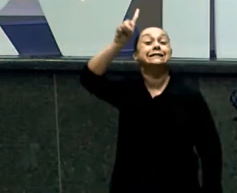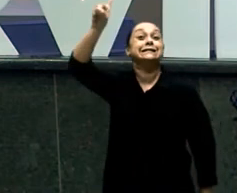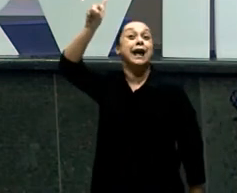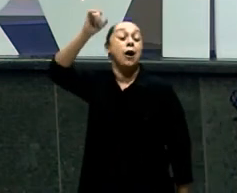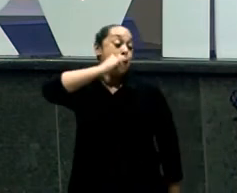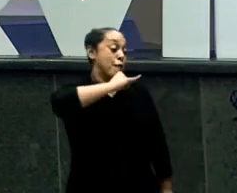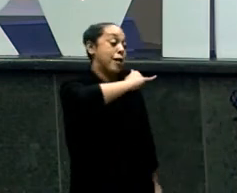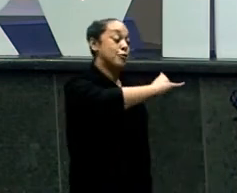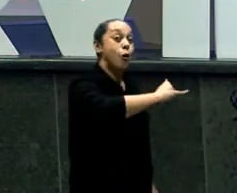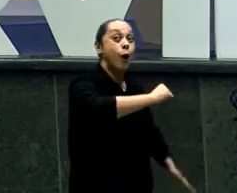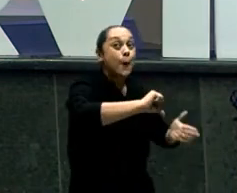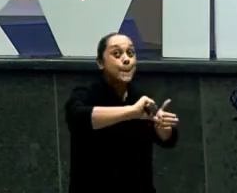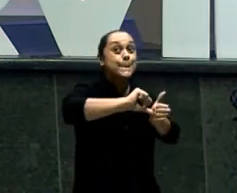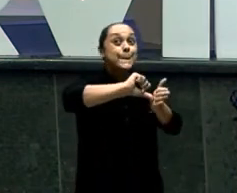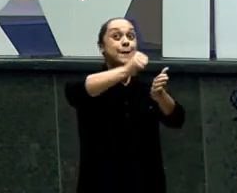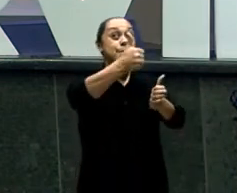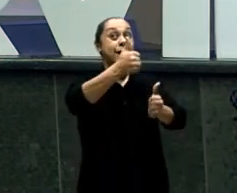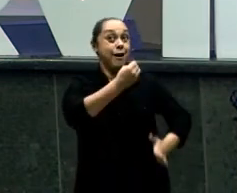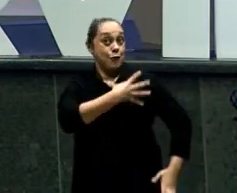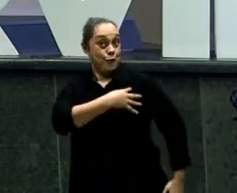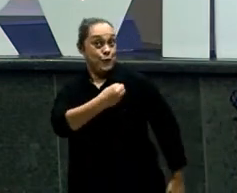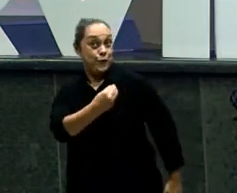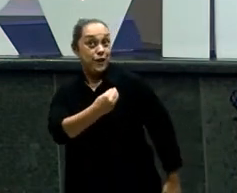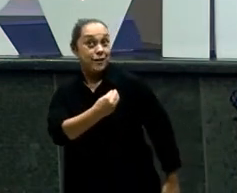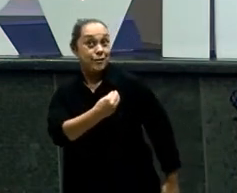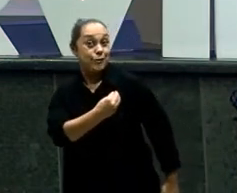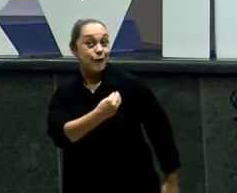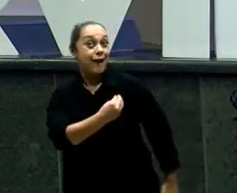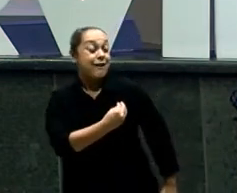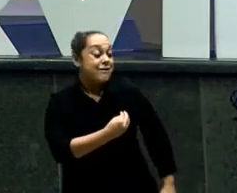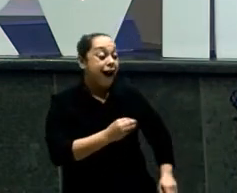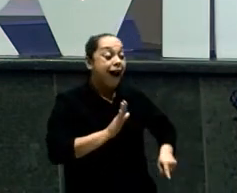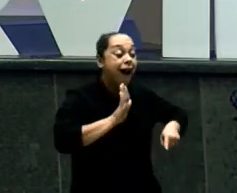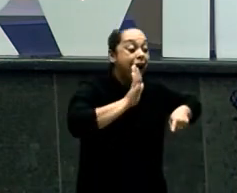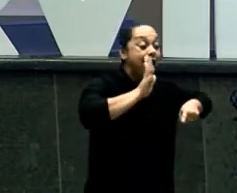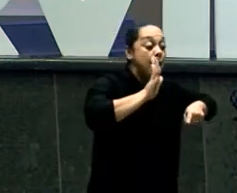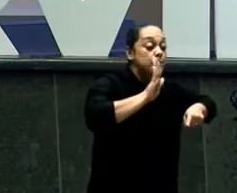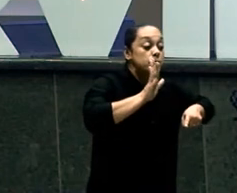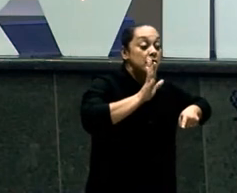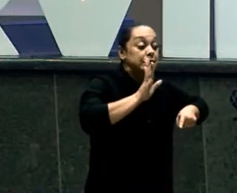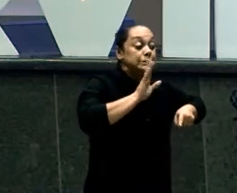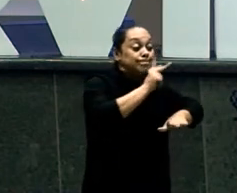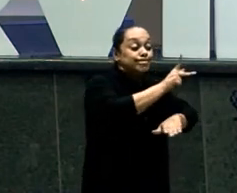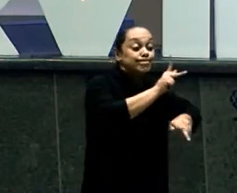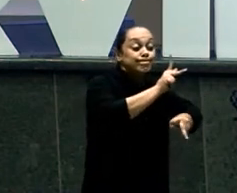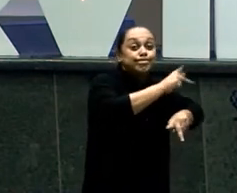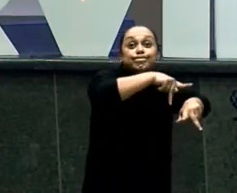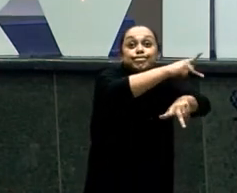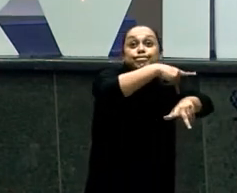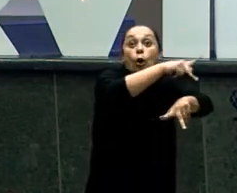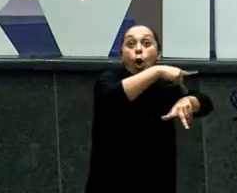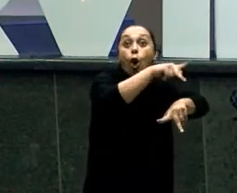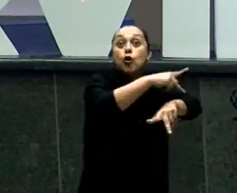velho Ele quer a bênção Da primogenitura Ele quer Viver como O primogênito